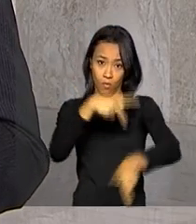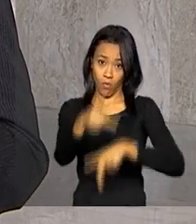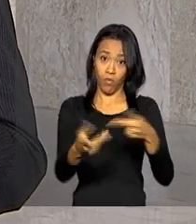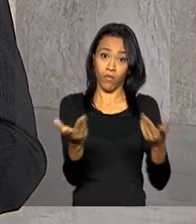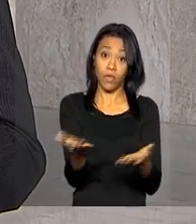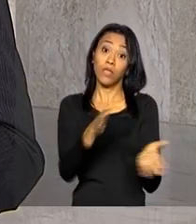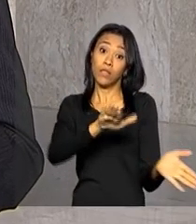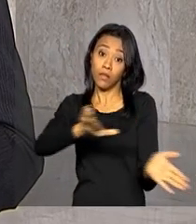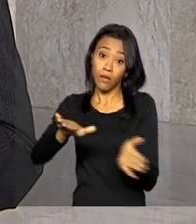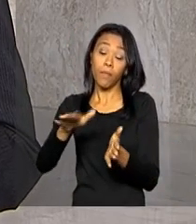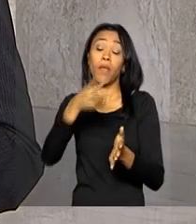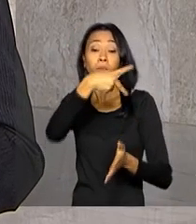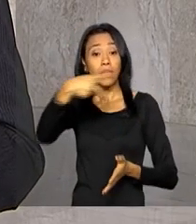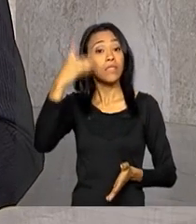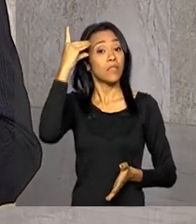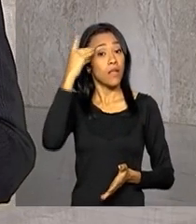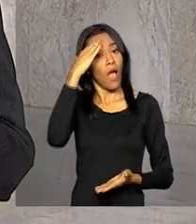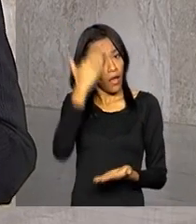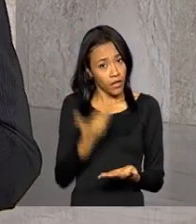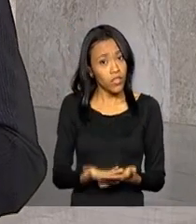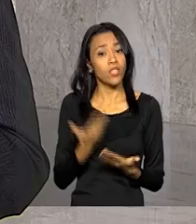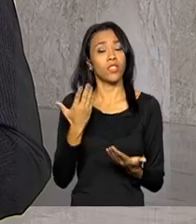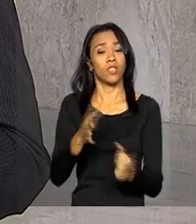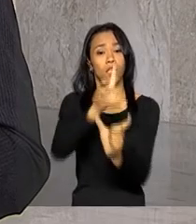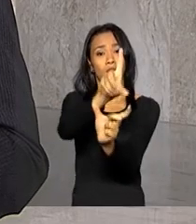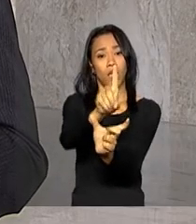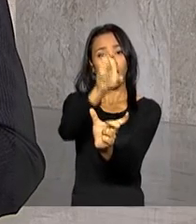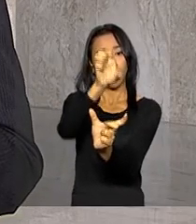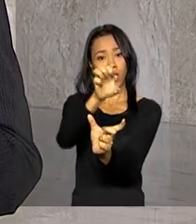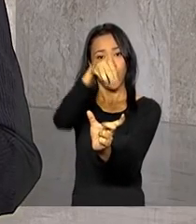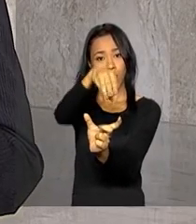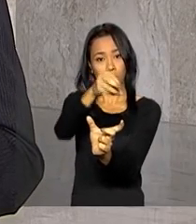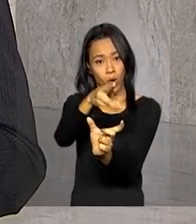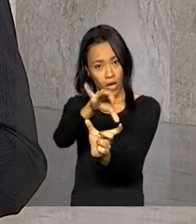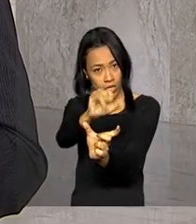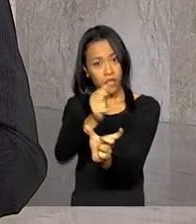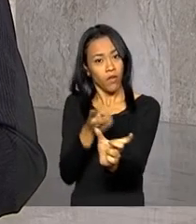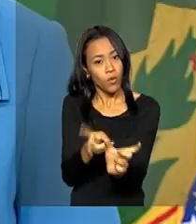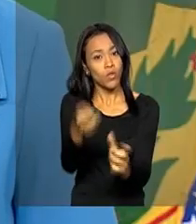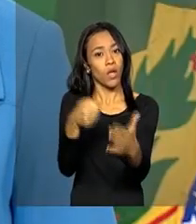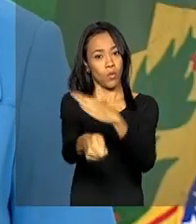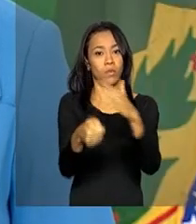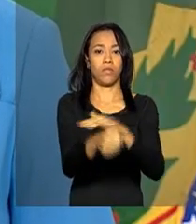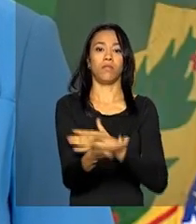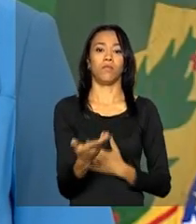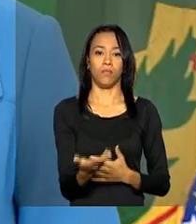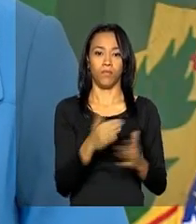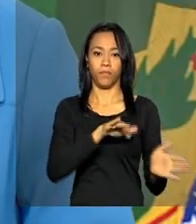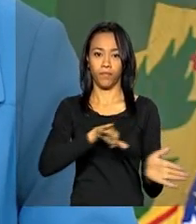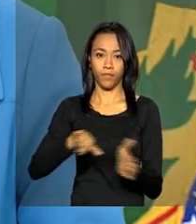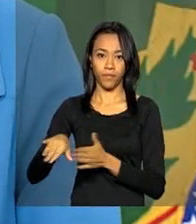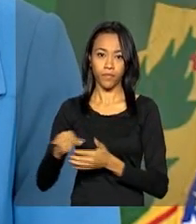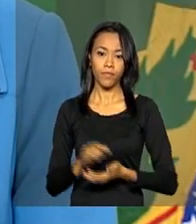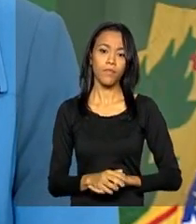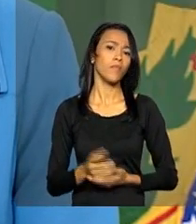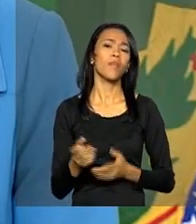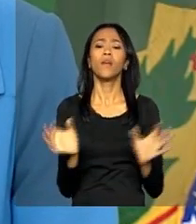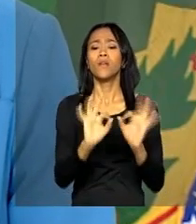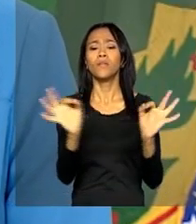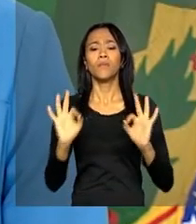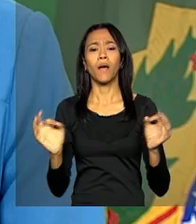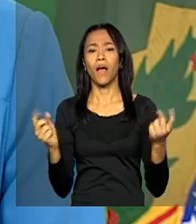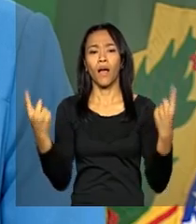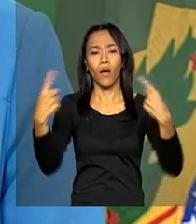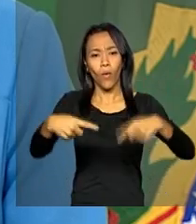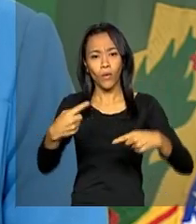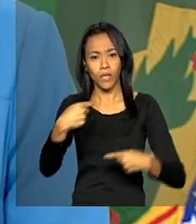garantiu que acredita na democracia e que vai continuar lutando por ela. Não há contra mim nenhuma